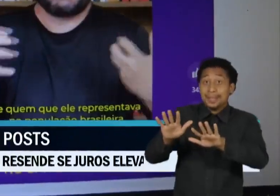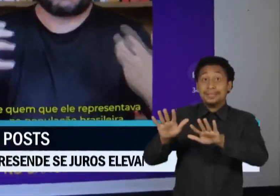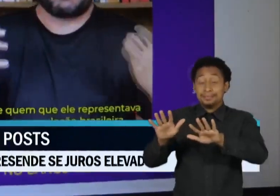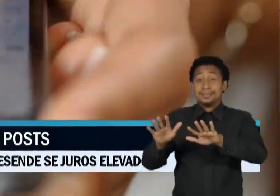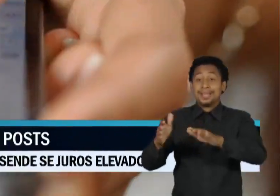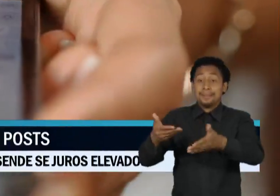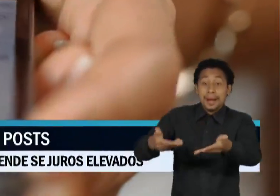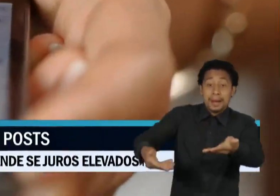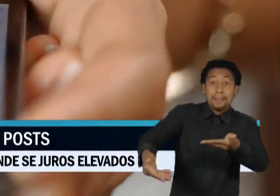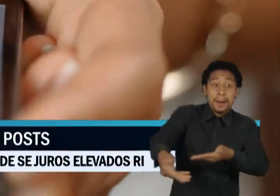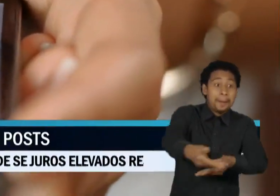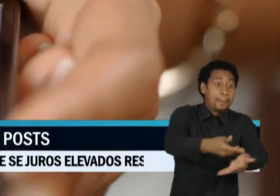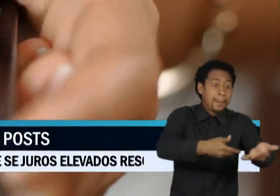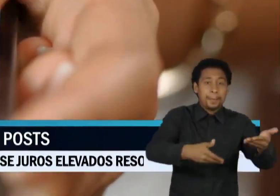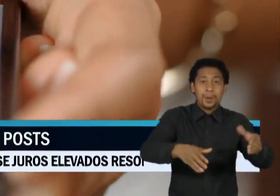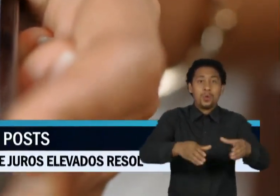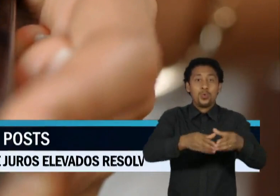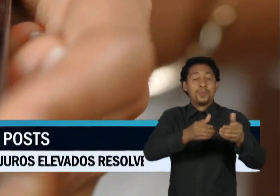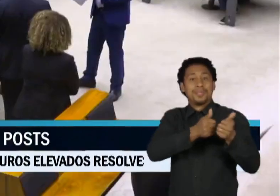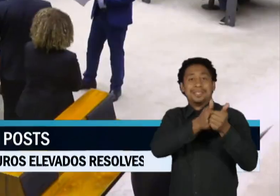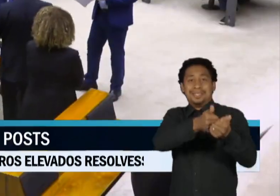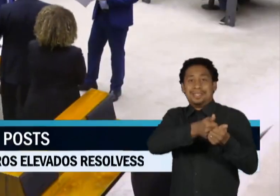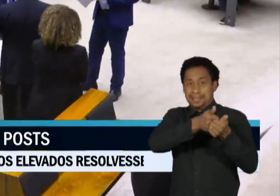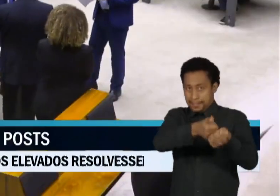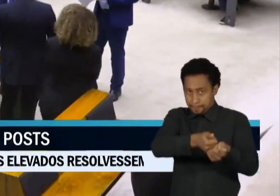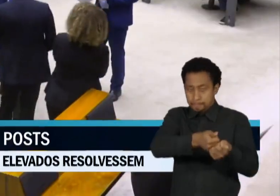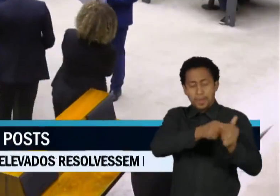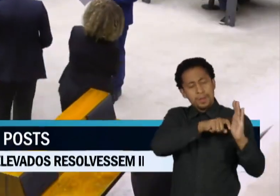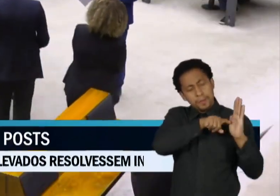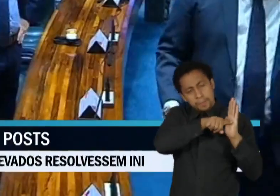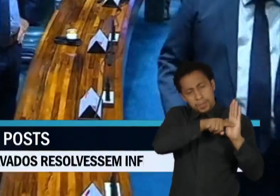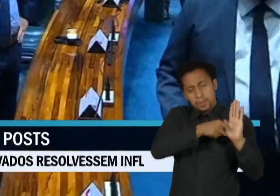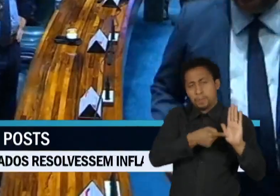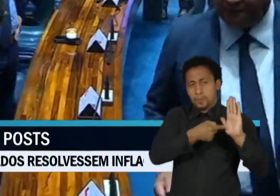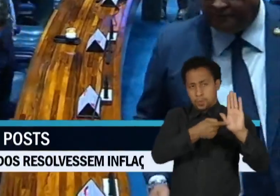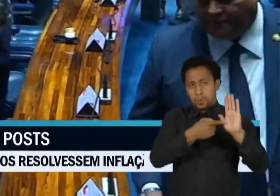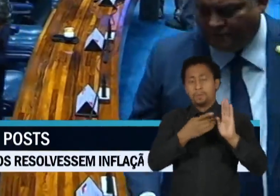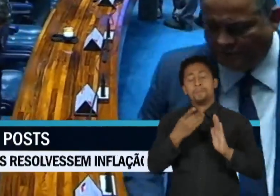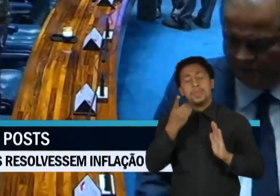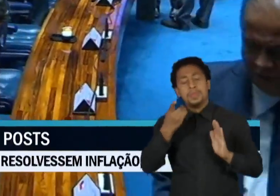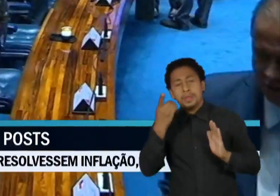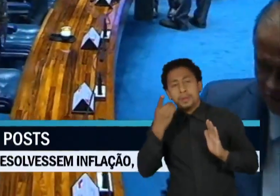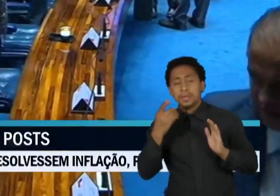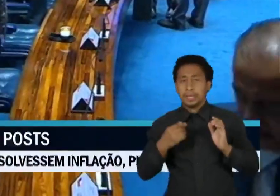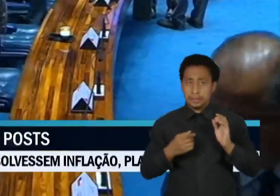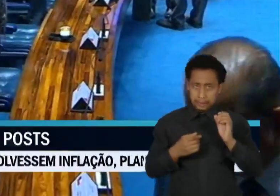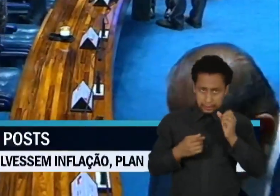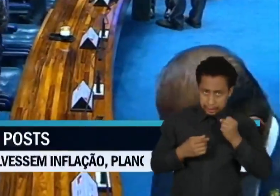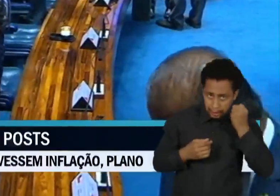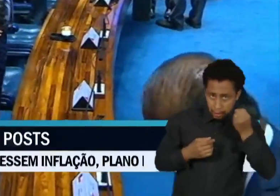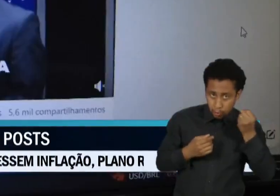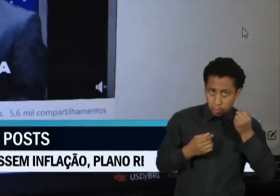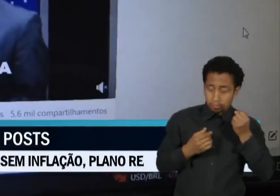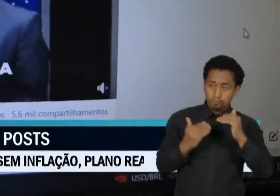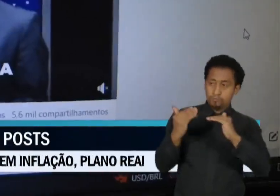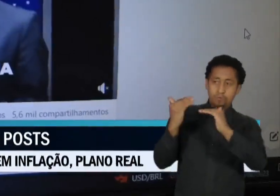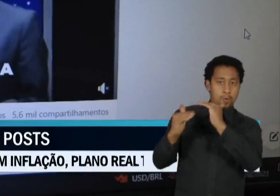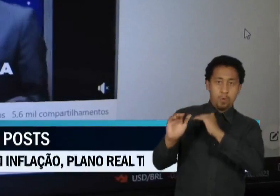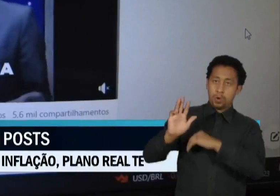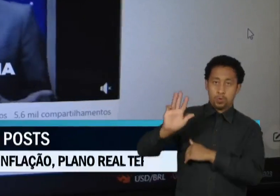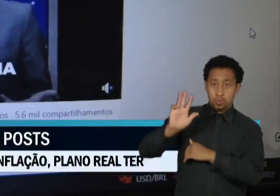interação com os seguidores. Nesse caso, um mapeamento revelou que deputados e senadores contrários ao presidente Lula